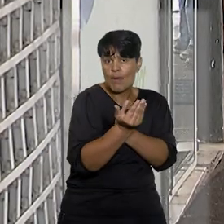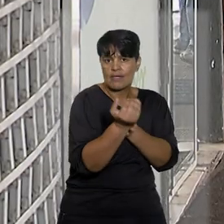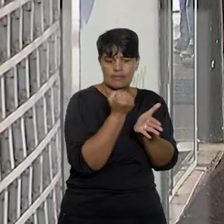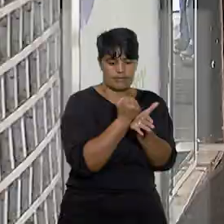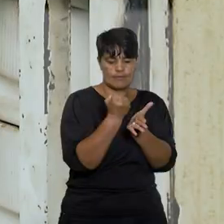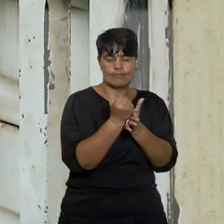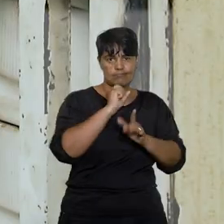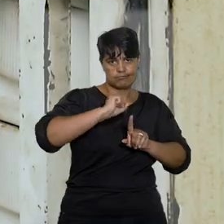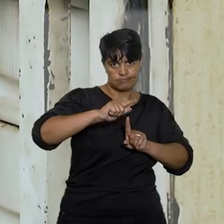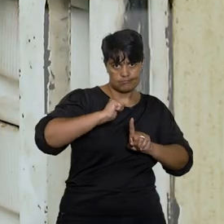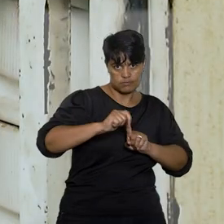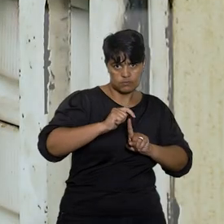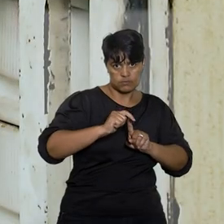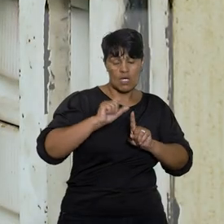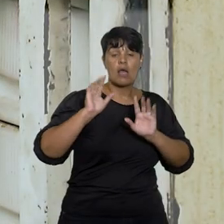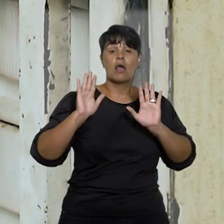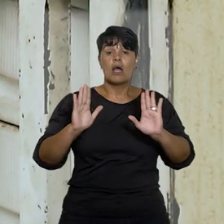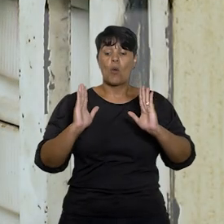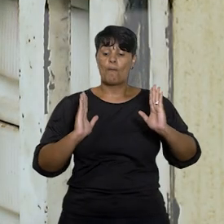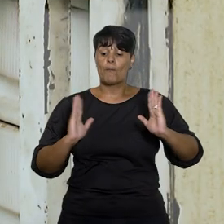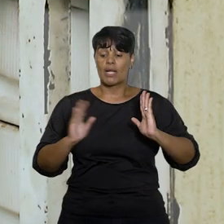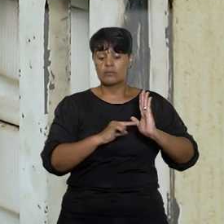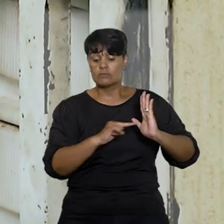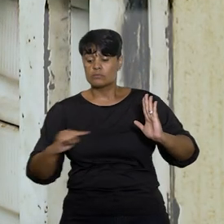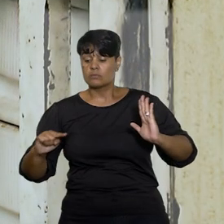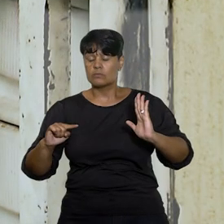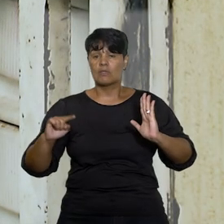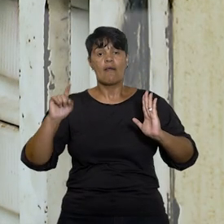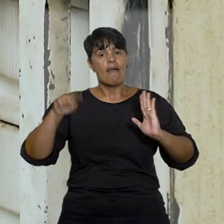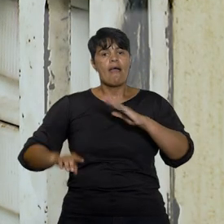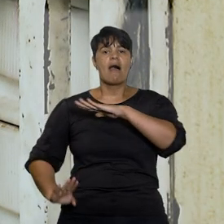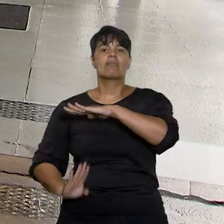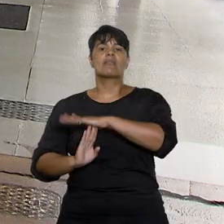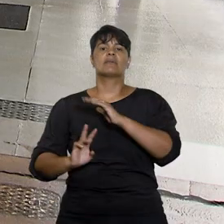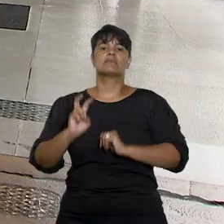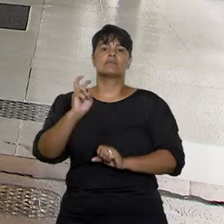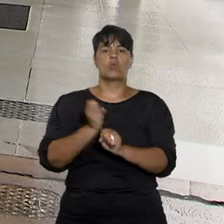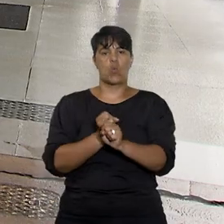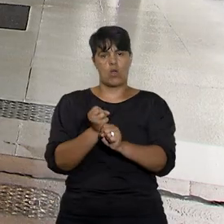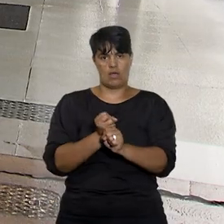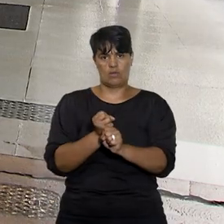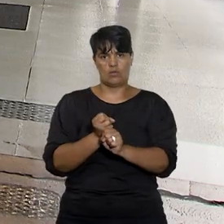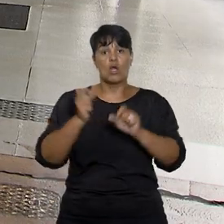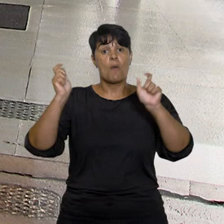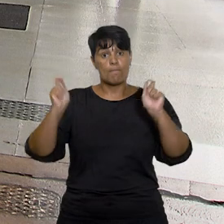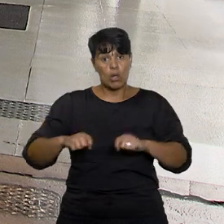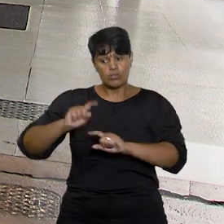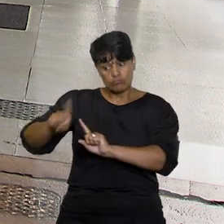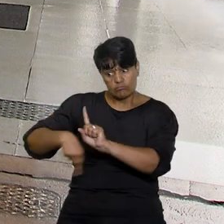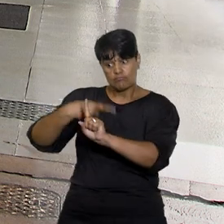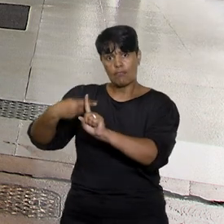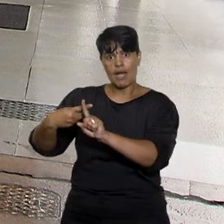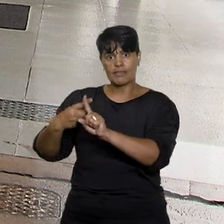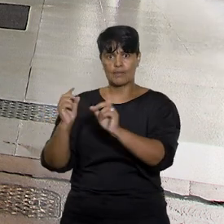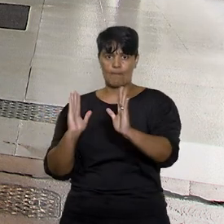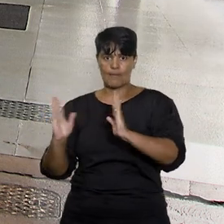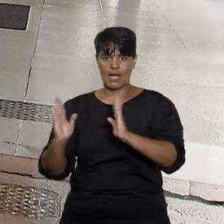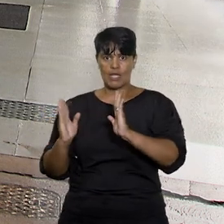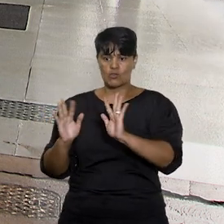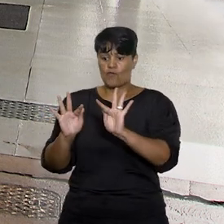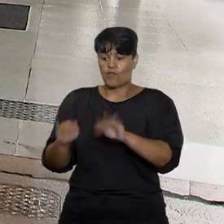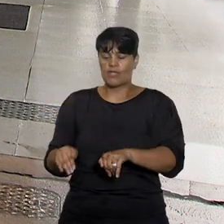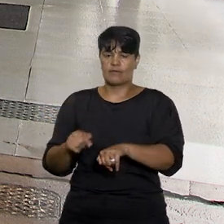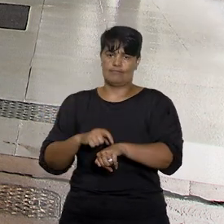comercial, a renovação deverá ter o máximo de cinco anos e poderá ser requerida novamente pelo locatário